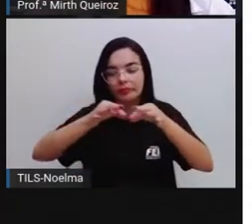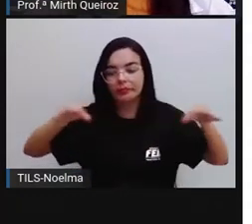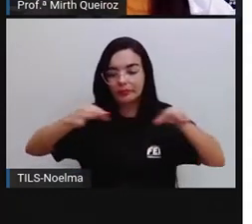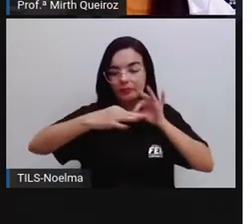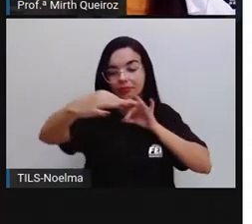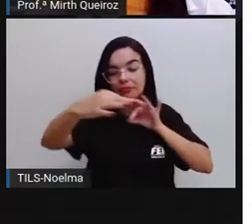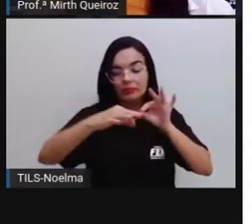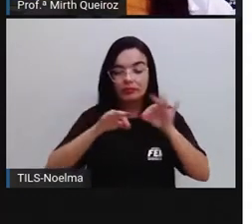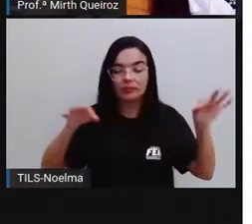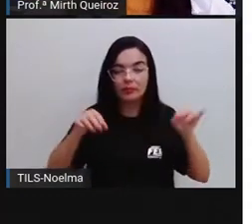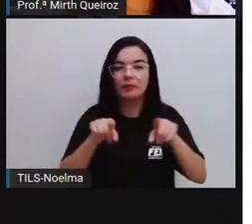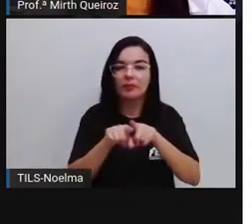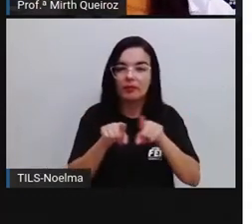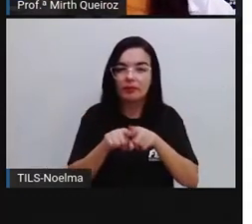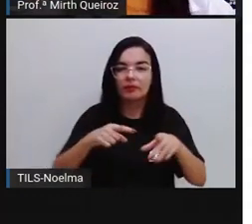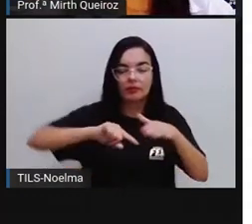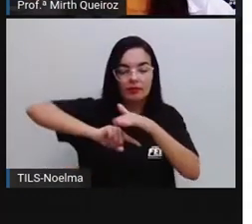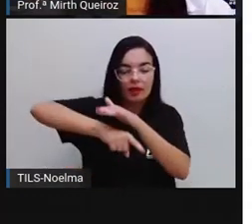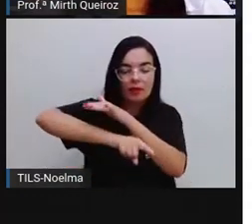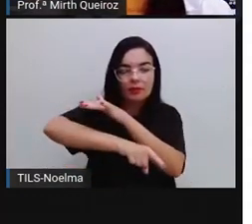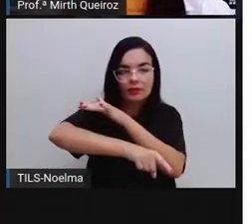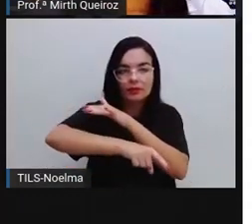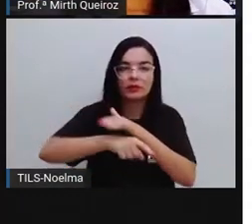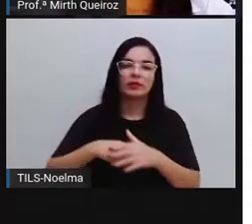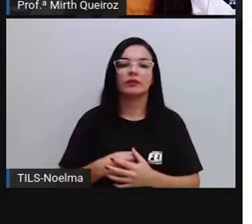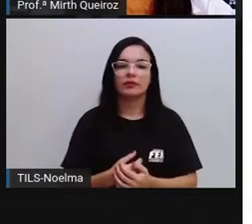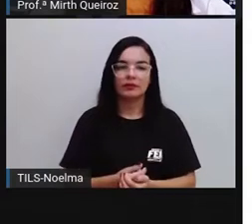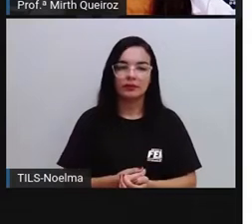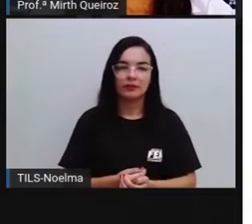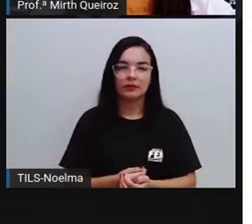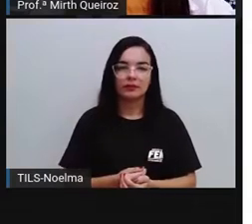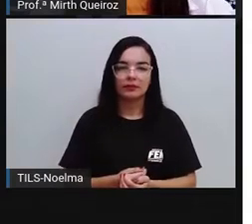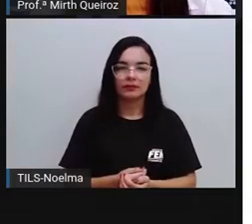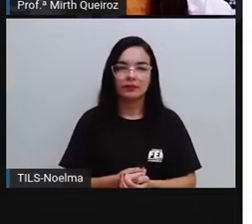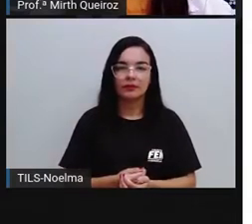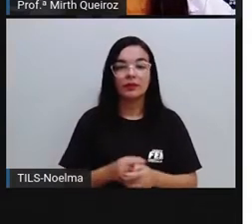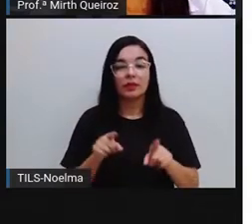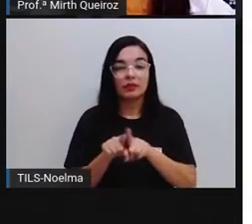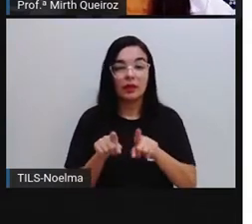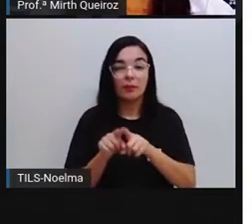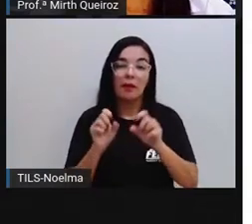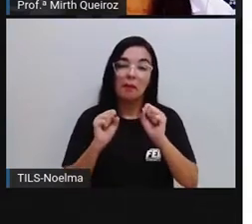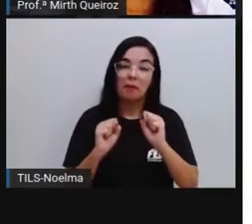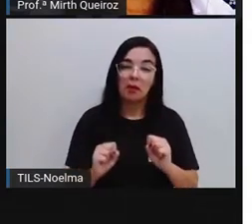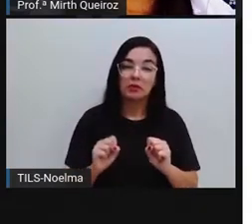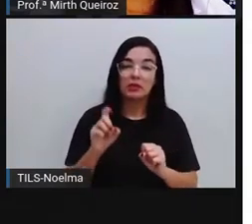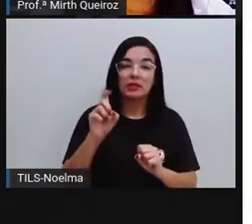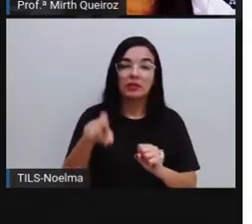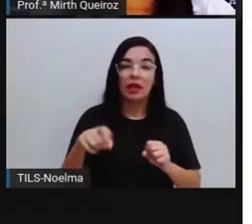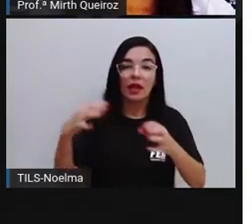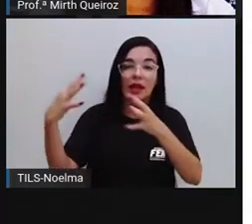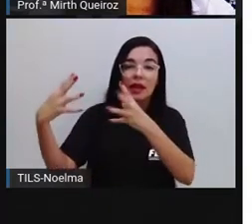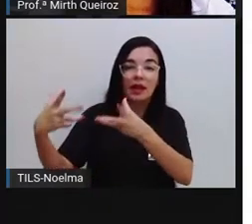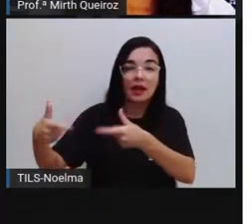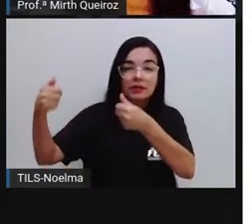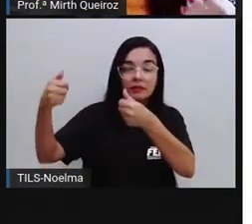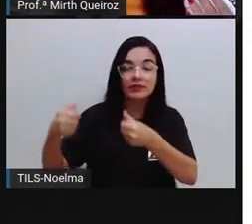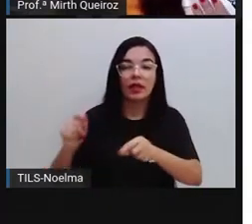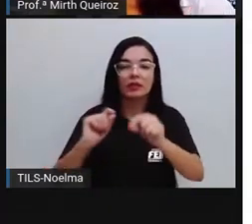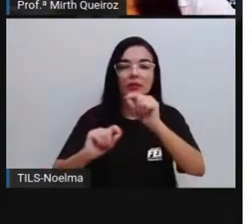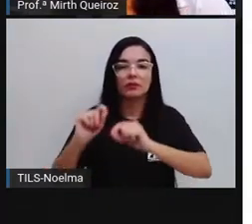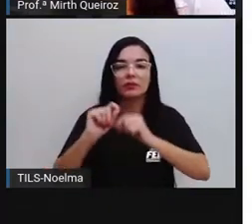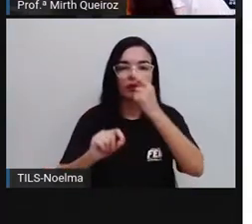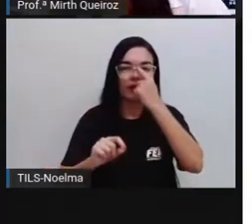gente mede a largura, o comprimento e a profundidade. E elas podem ser classificadas entre